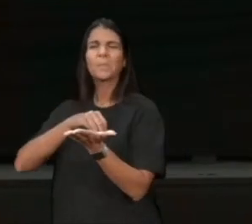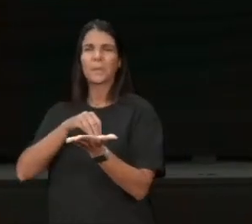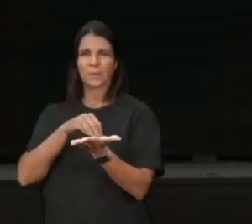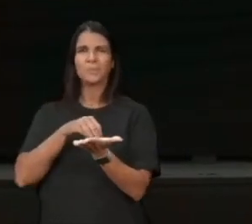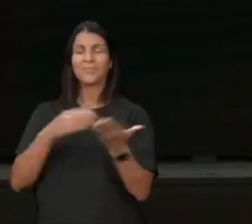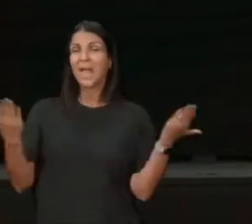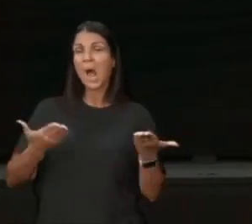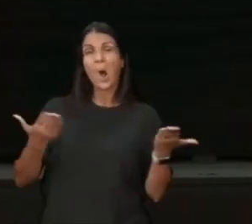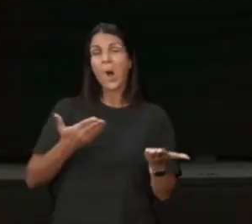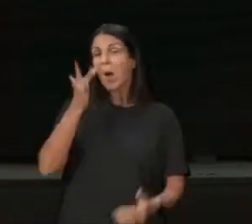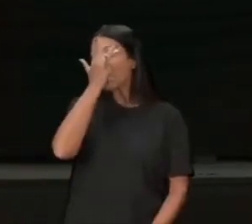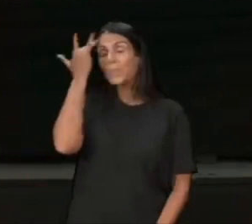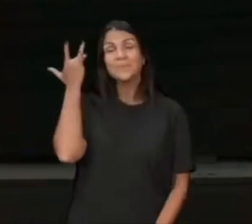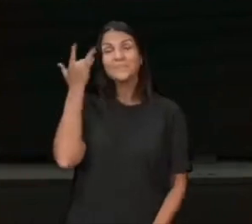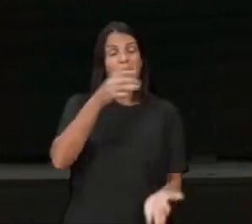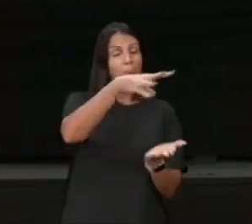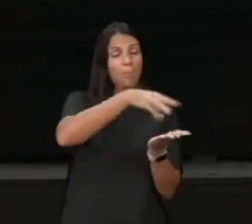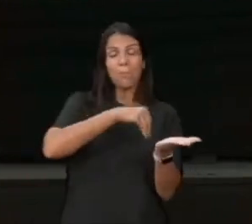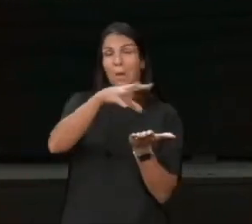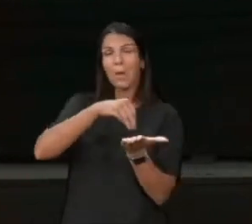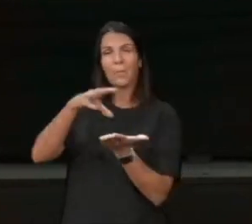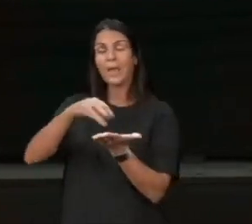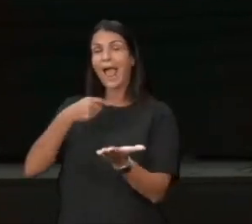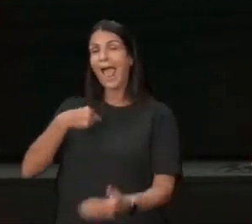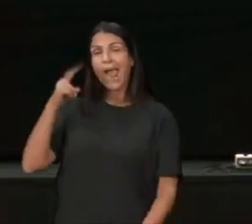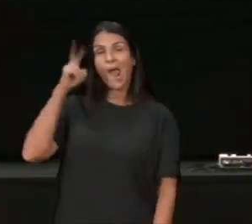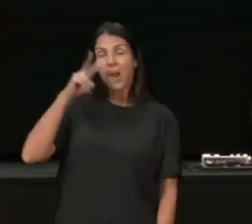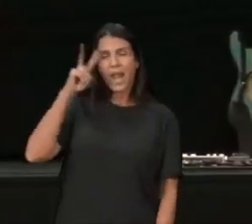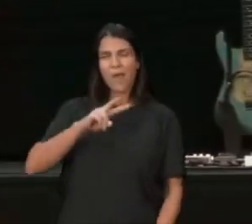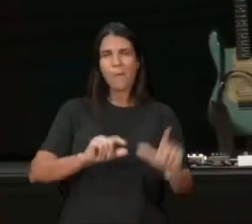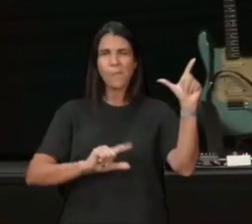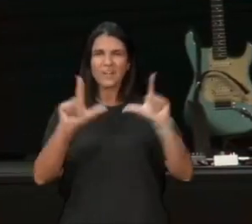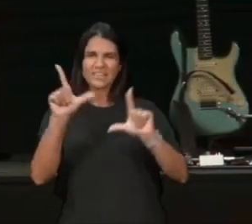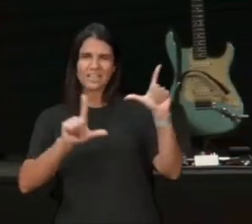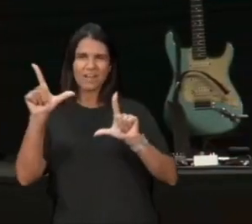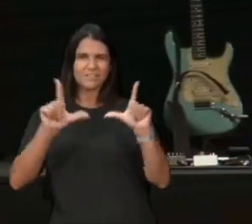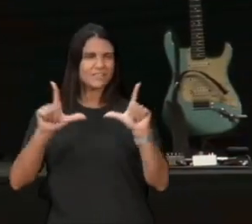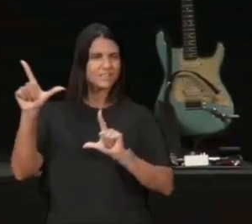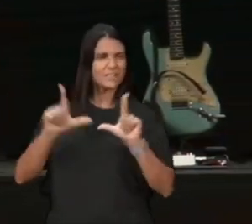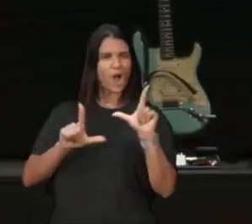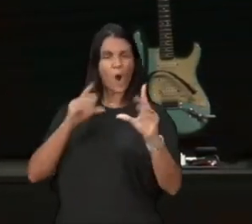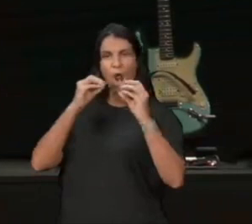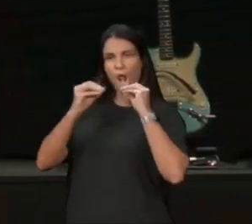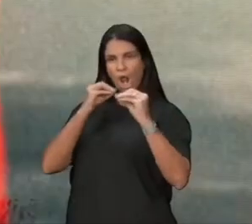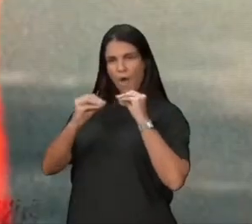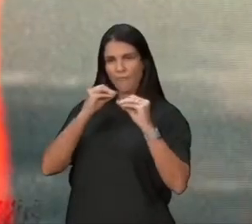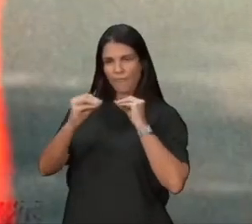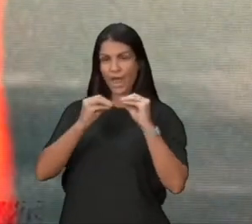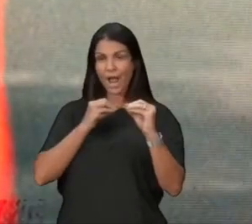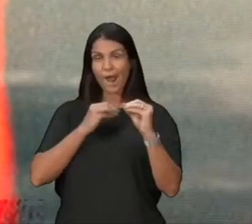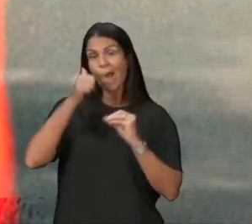as pessoas imitam, eu me lembro de uma novela que teve, que eu não lembro o nome da novela, mas na novela, uma mulher